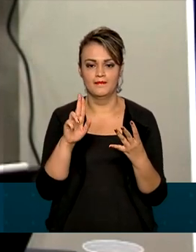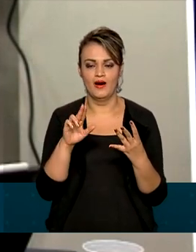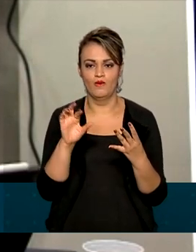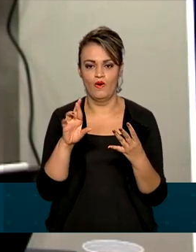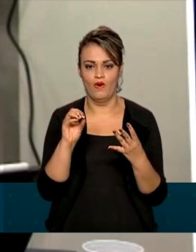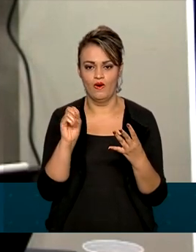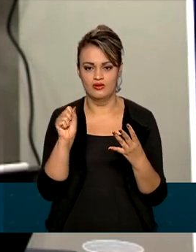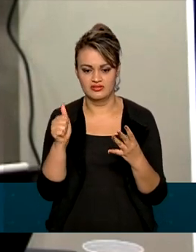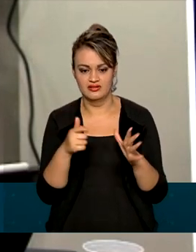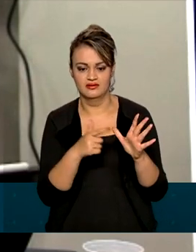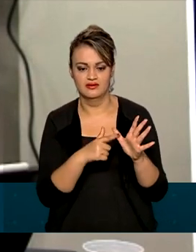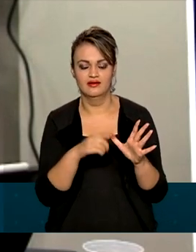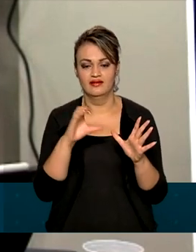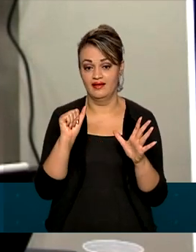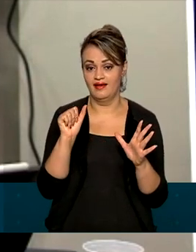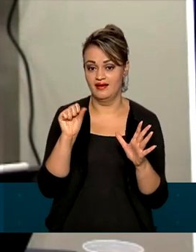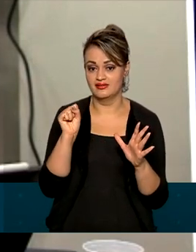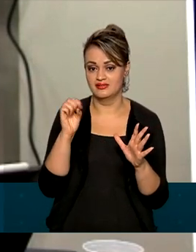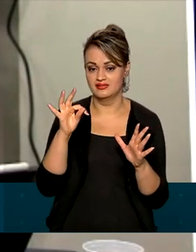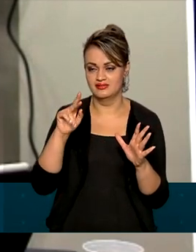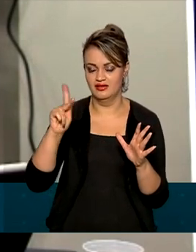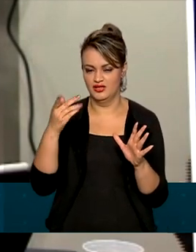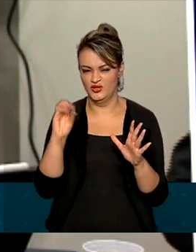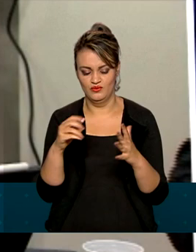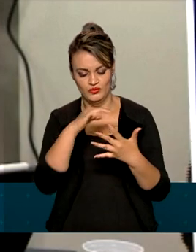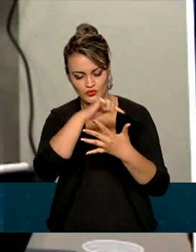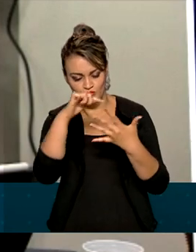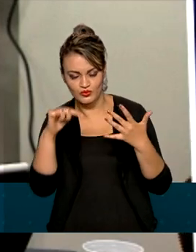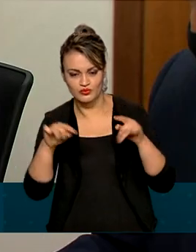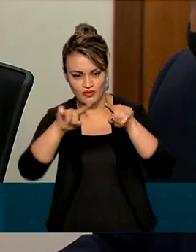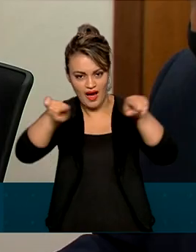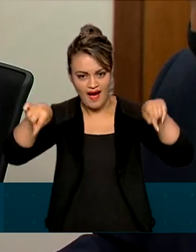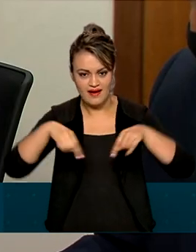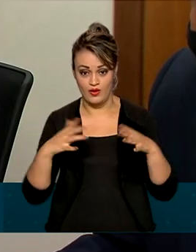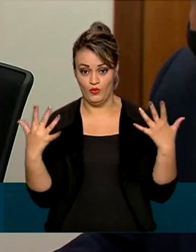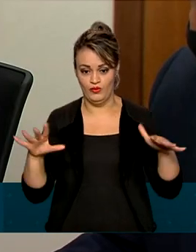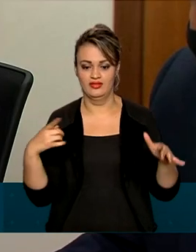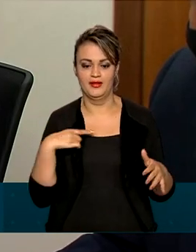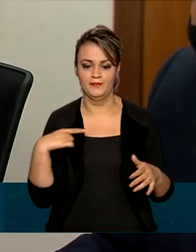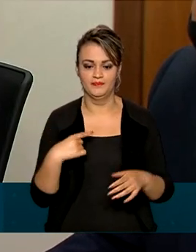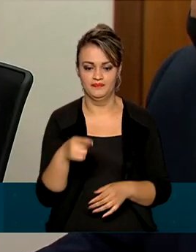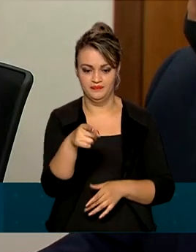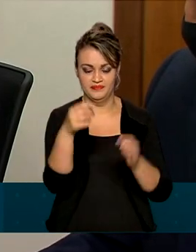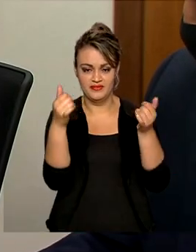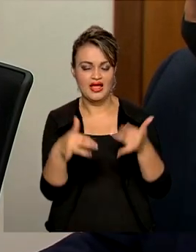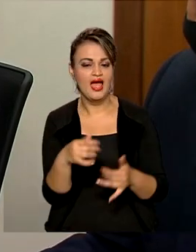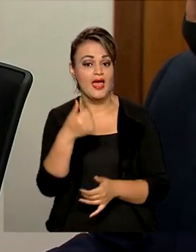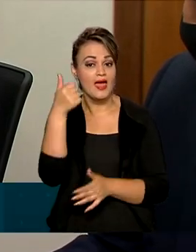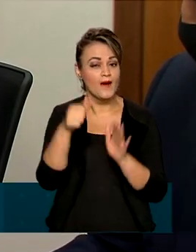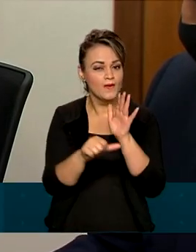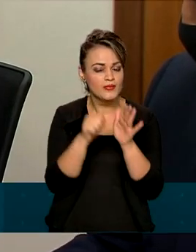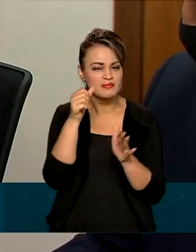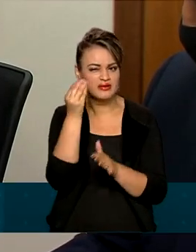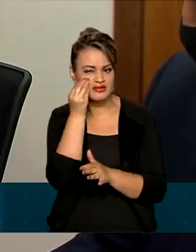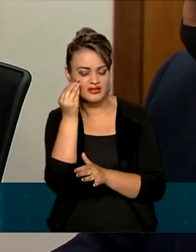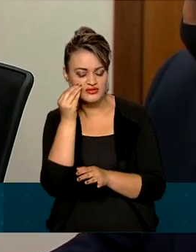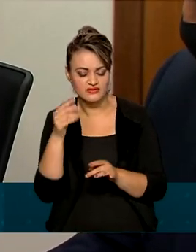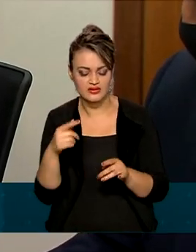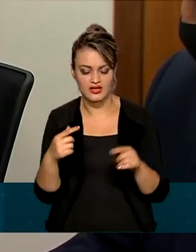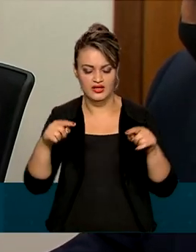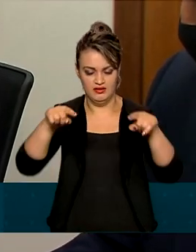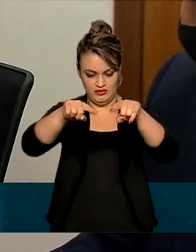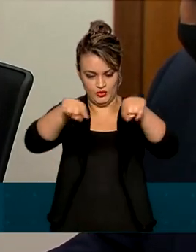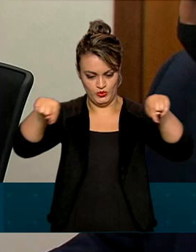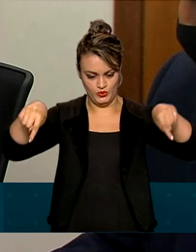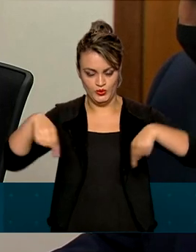com mais de 200 mil. E a Gleba Castanha, com 120 mil hectares. É um primeiro piloto, um piloto de 2 milhões de hectares, que